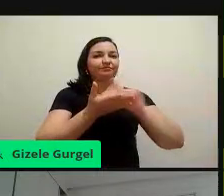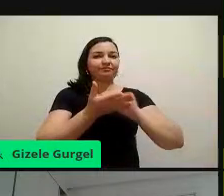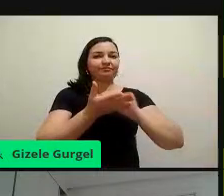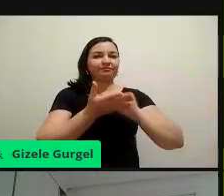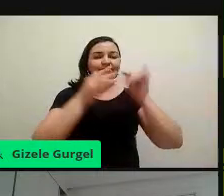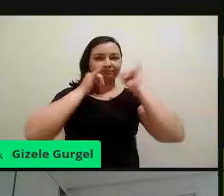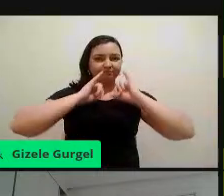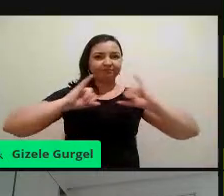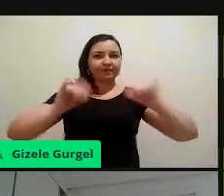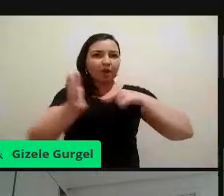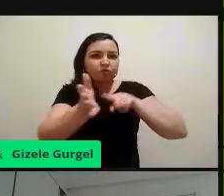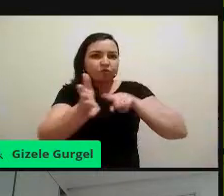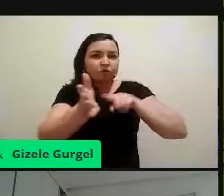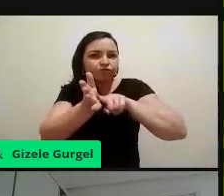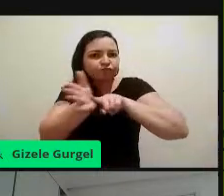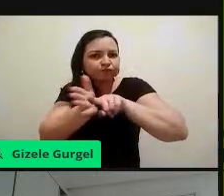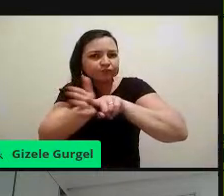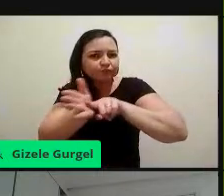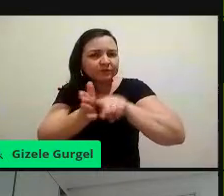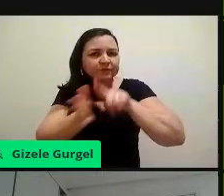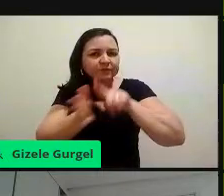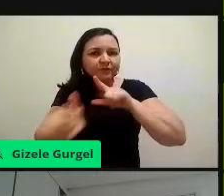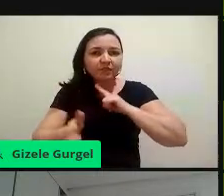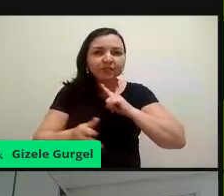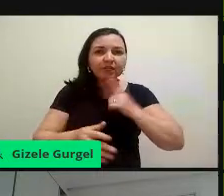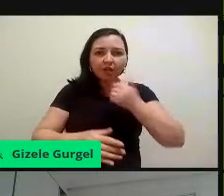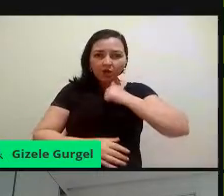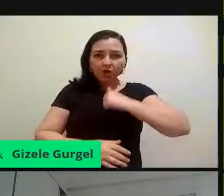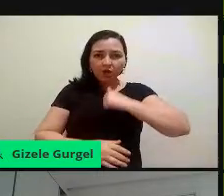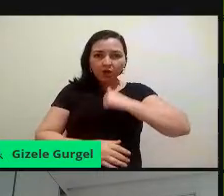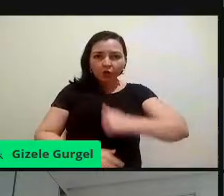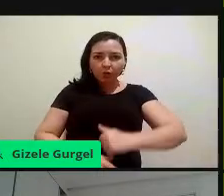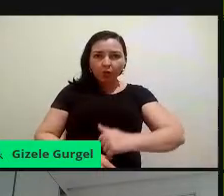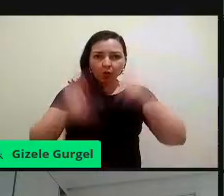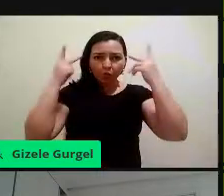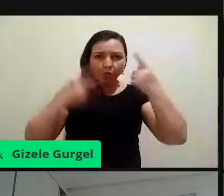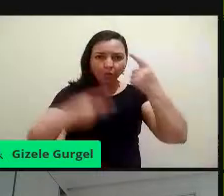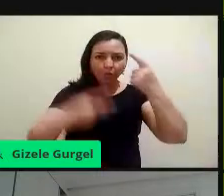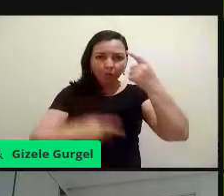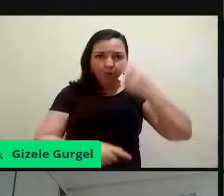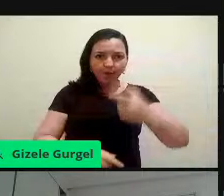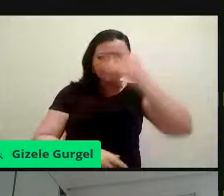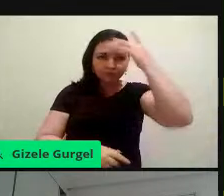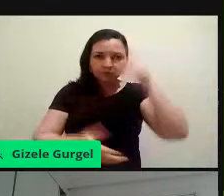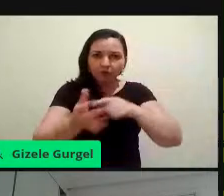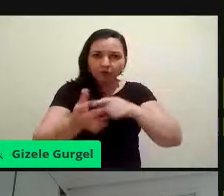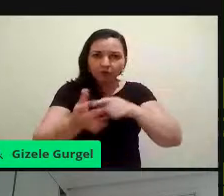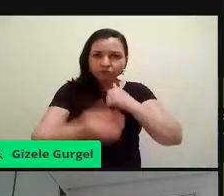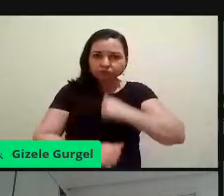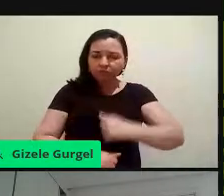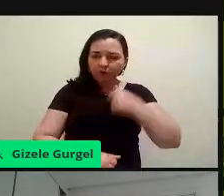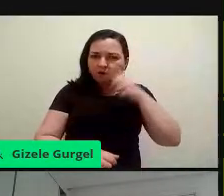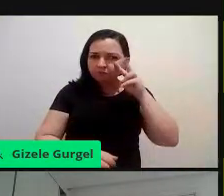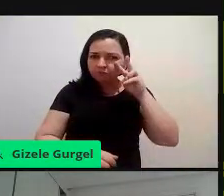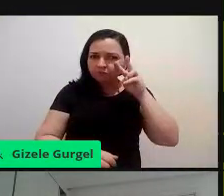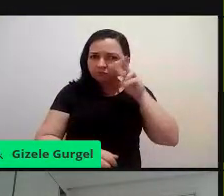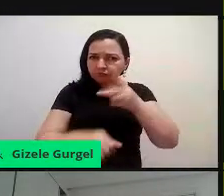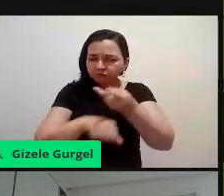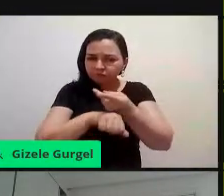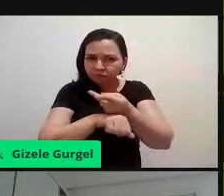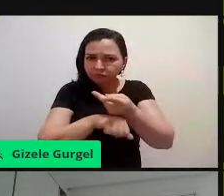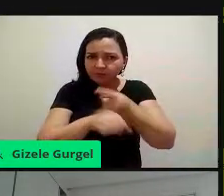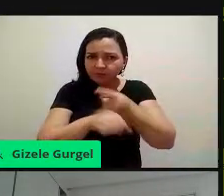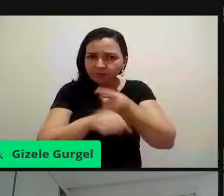análises de fezes humanas, né, e realmente encontrou, né, eles fazem essa